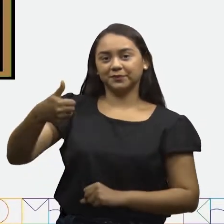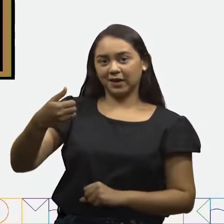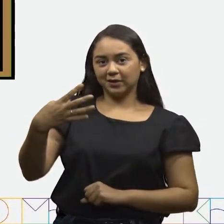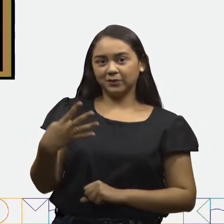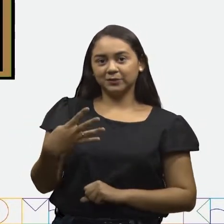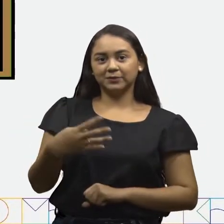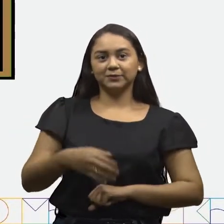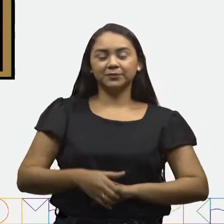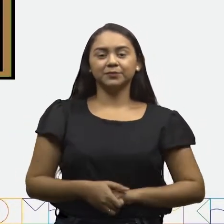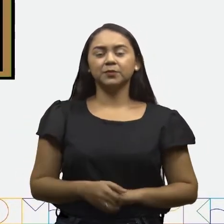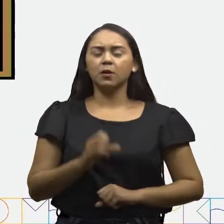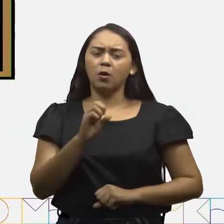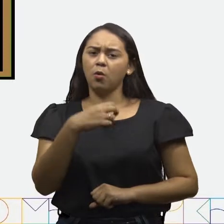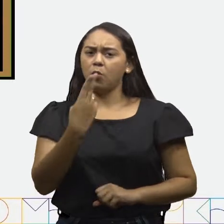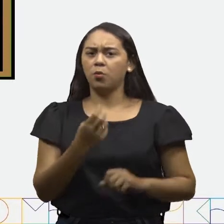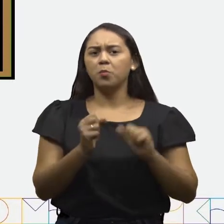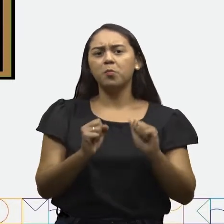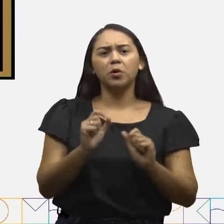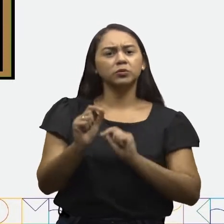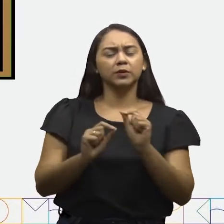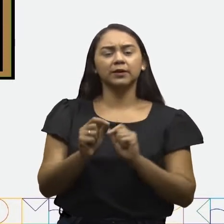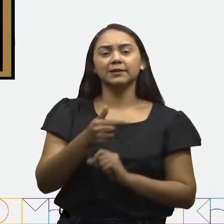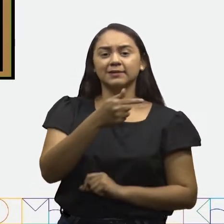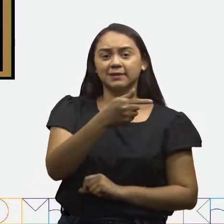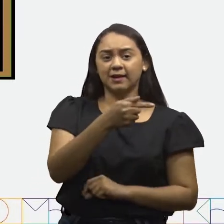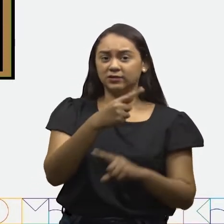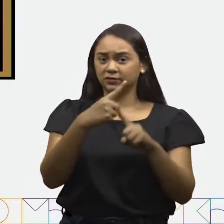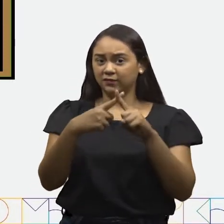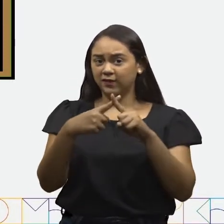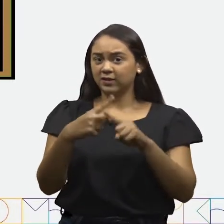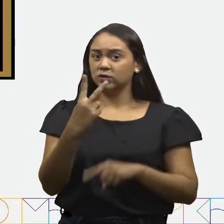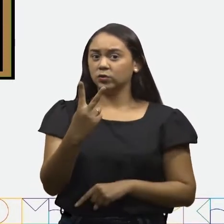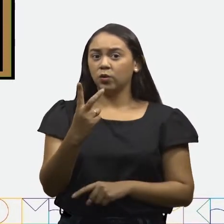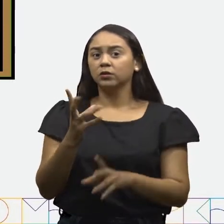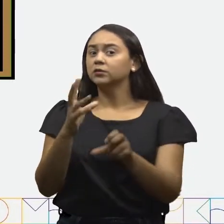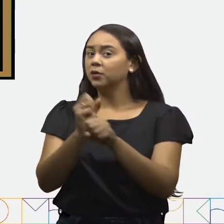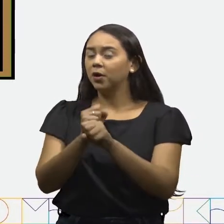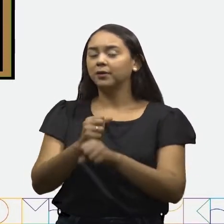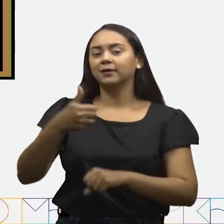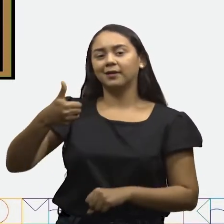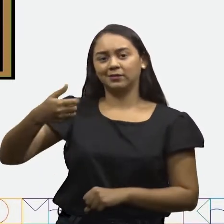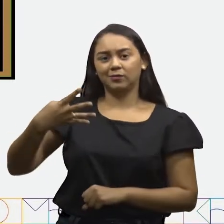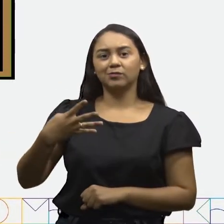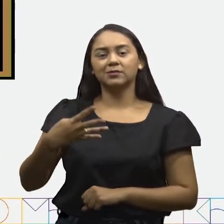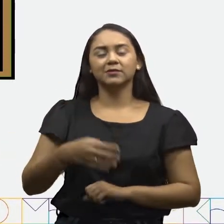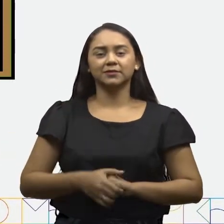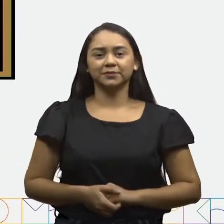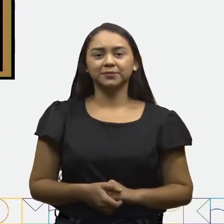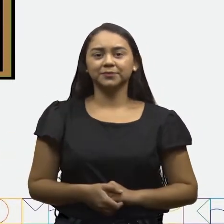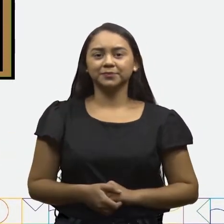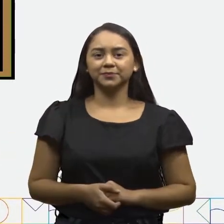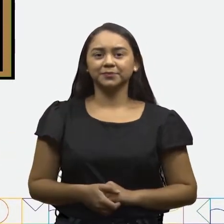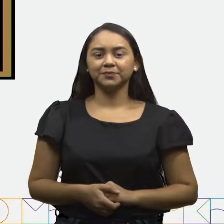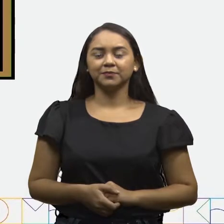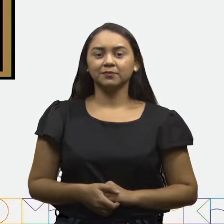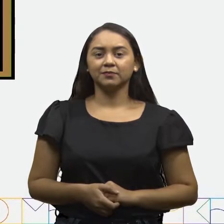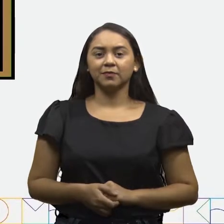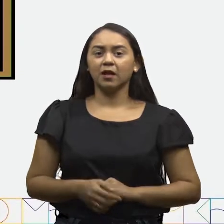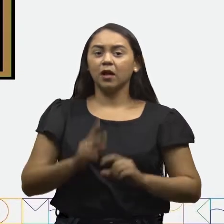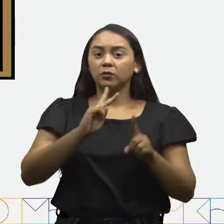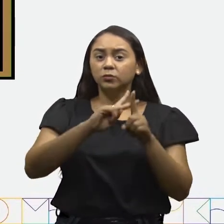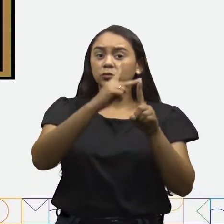a 14 ou 7 vezes 2 é igual a 14.